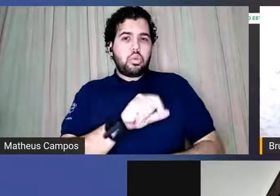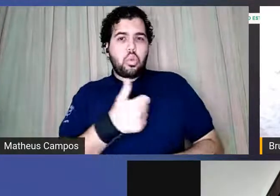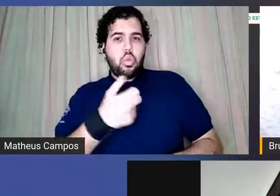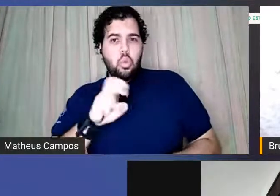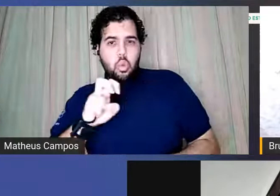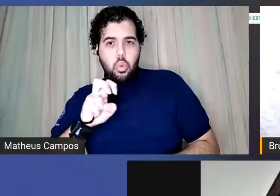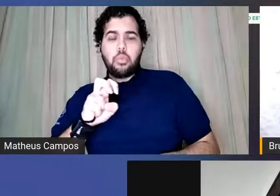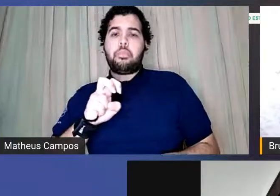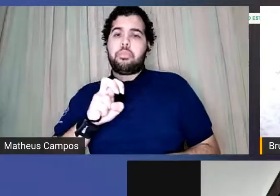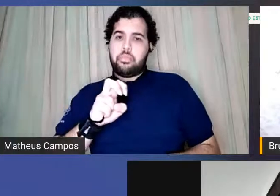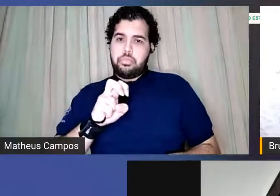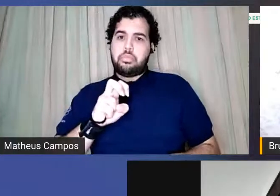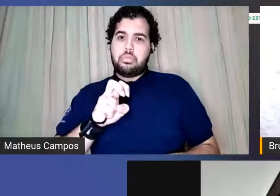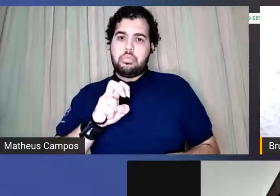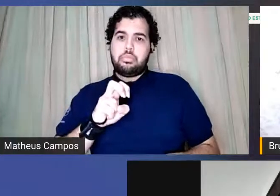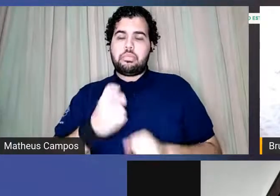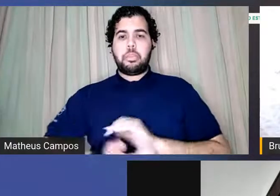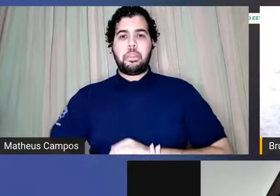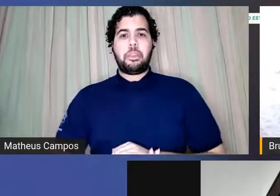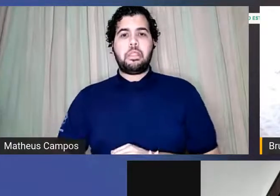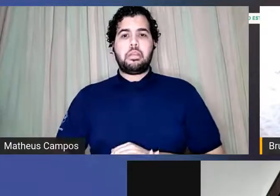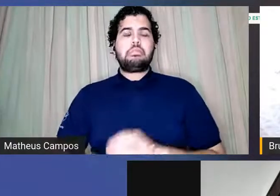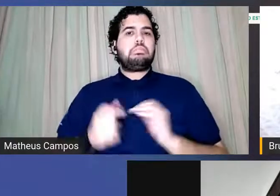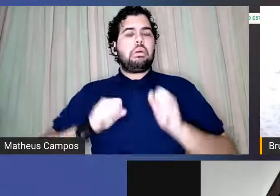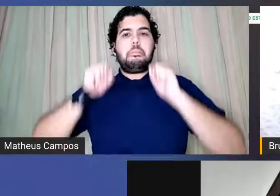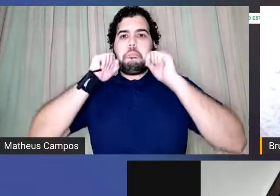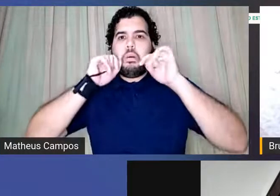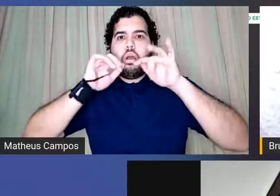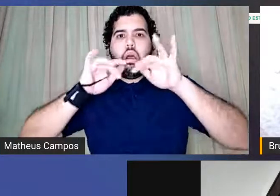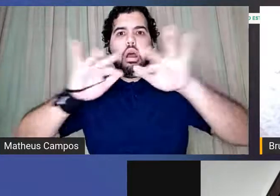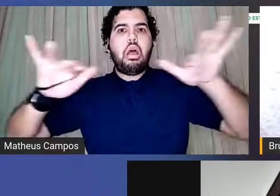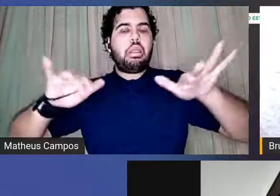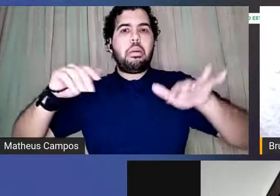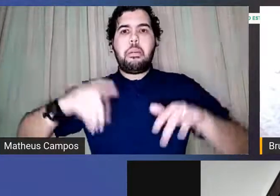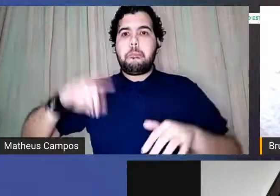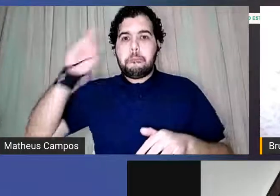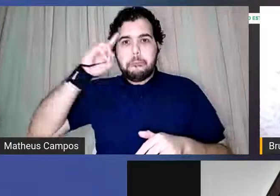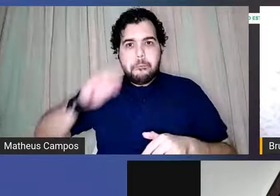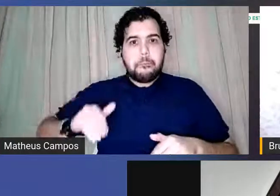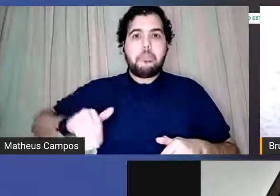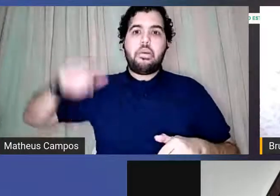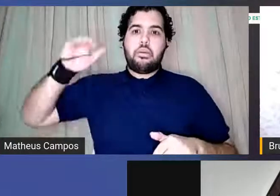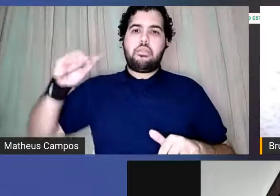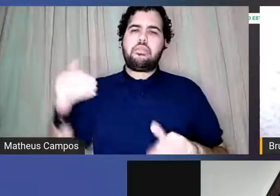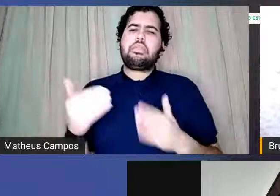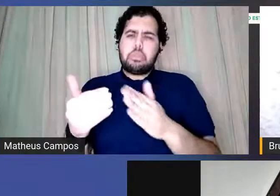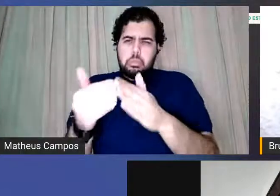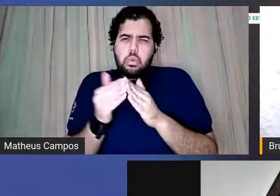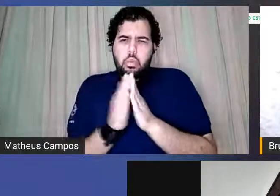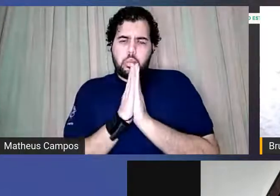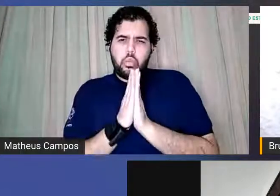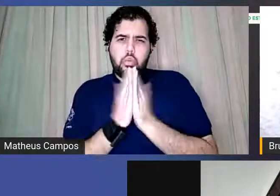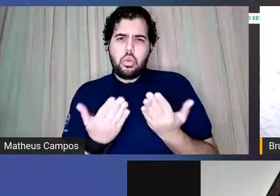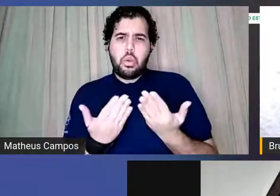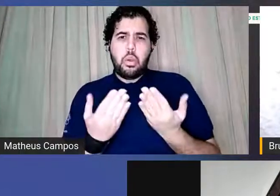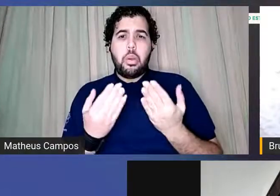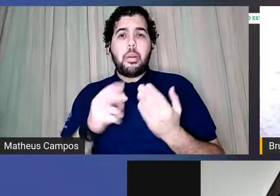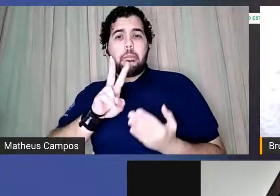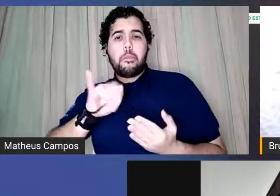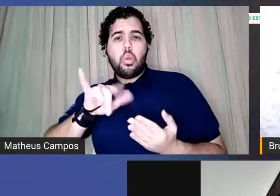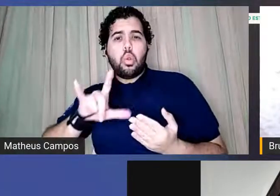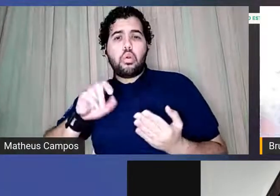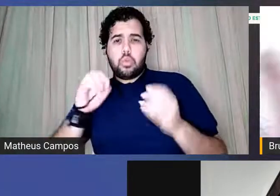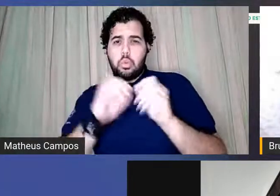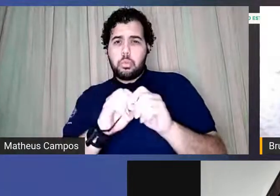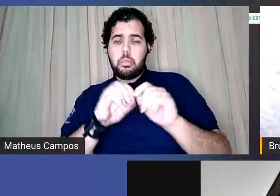têm se expandido cada vez mais. Eu queria pedir, por favor, para o Vinícius colocar os nossos